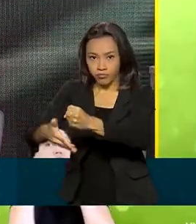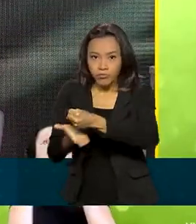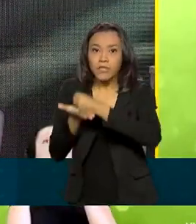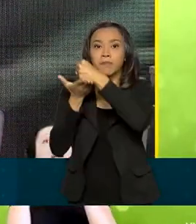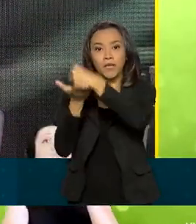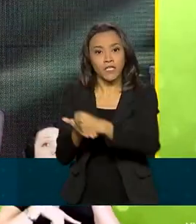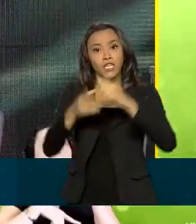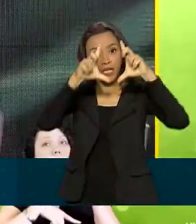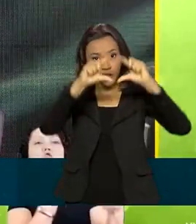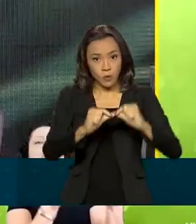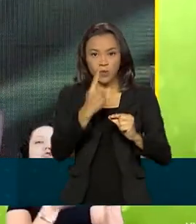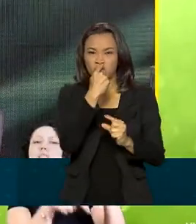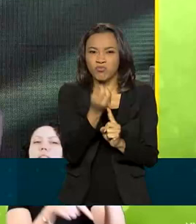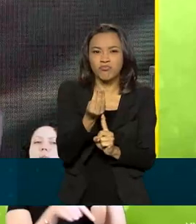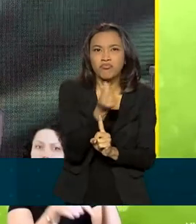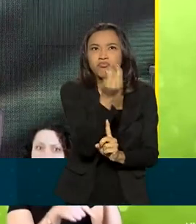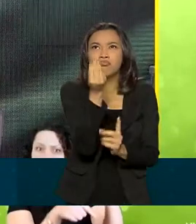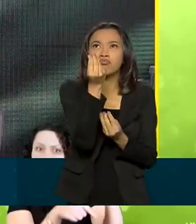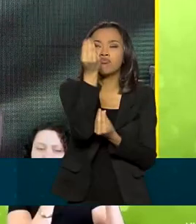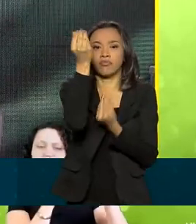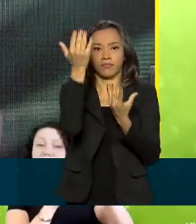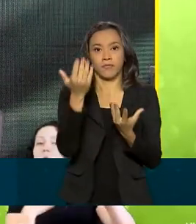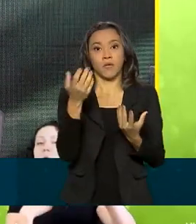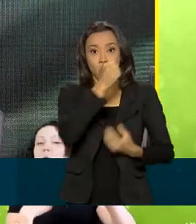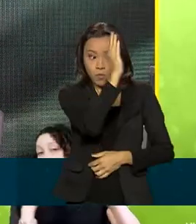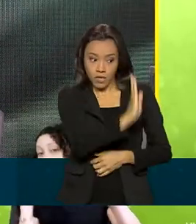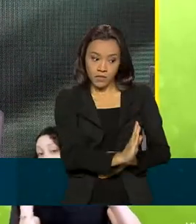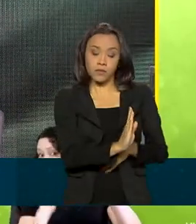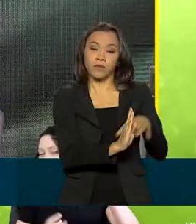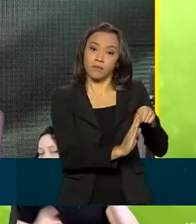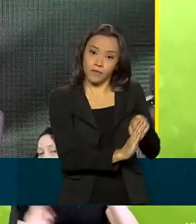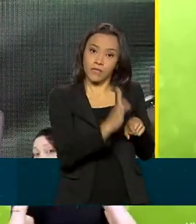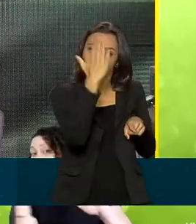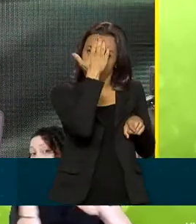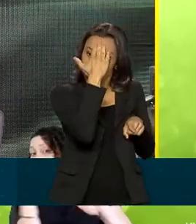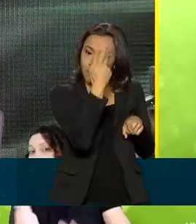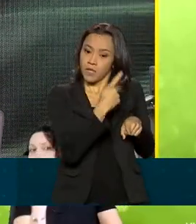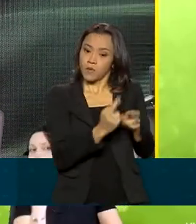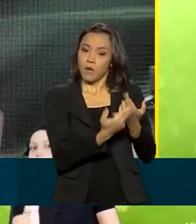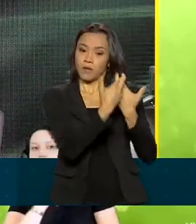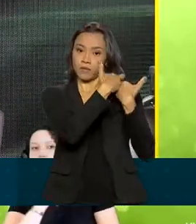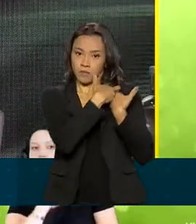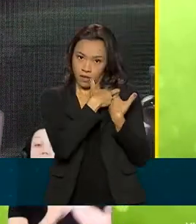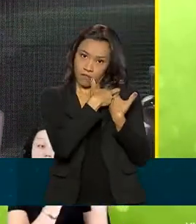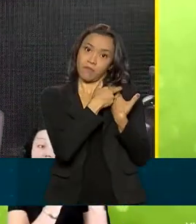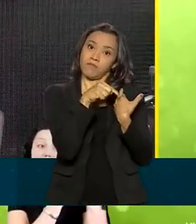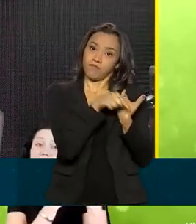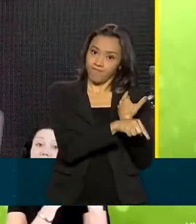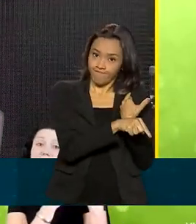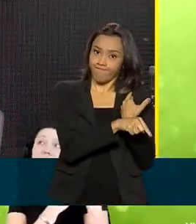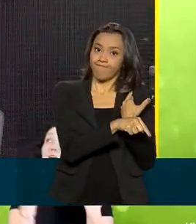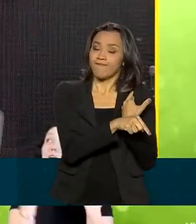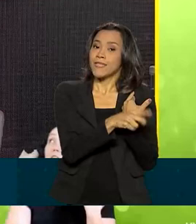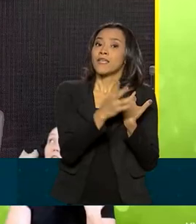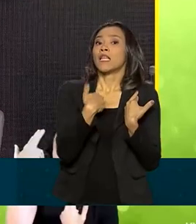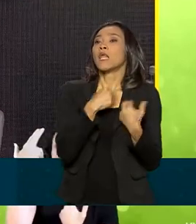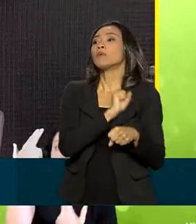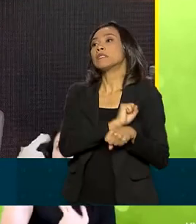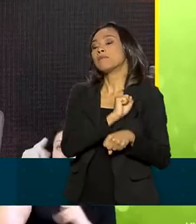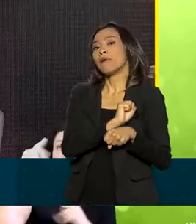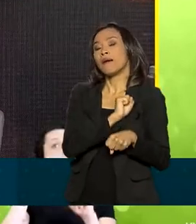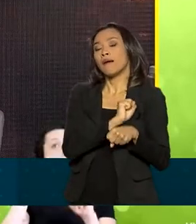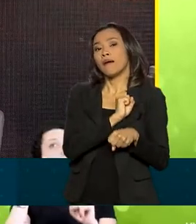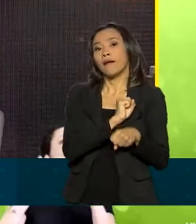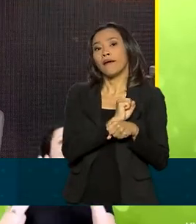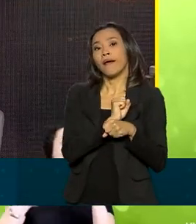Mas o Brasil, embora reconheça esse princípio das responsabilidades comuns, porém diferenciadas, não espera receber